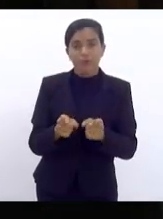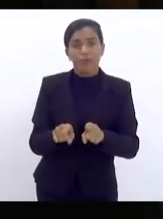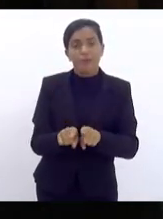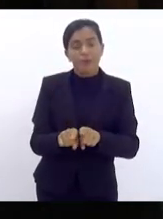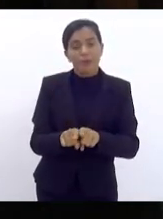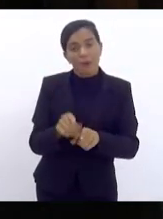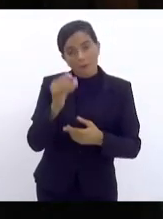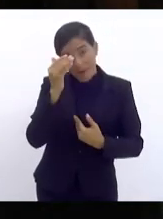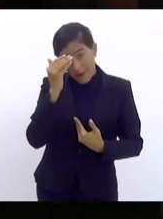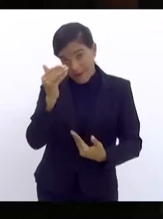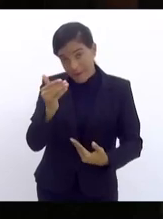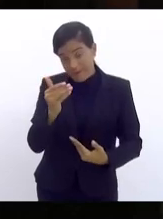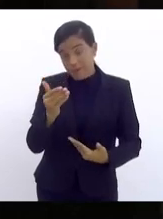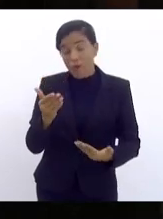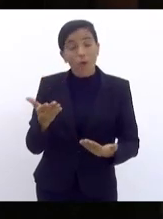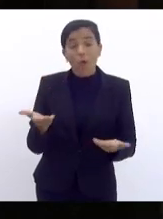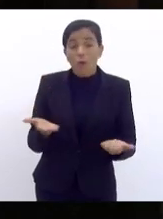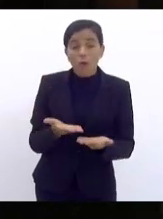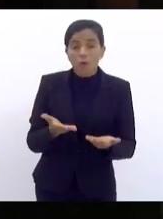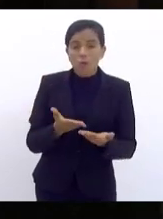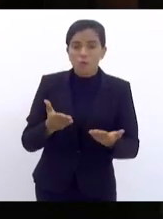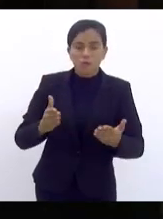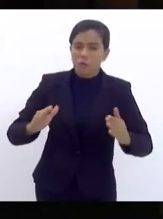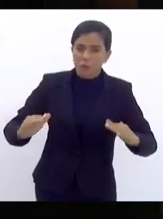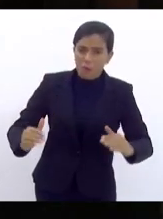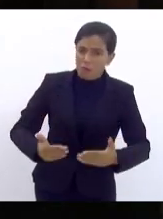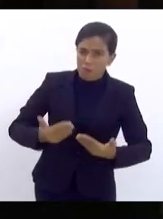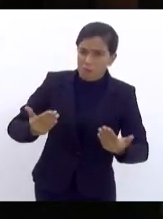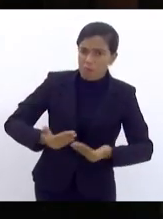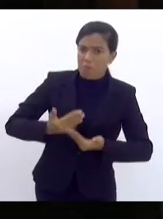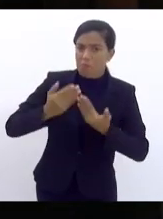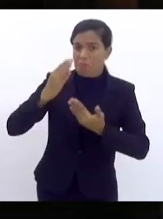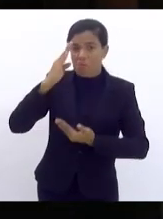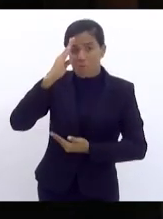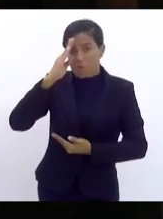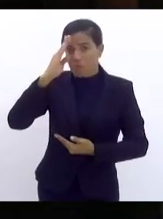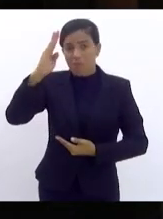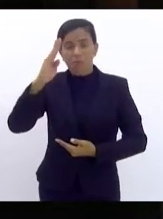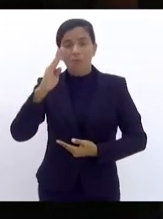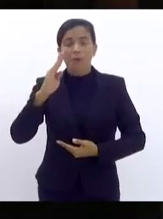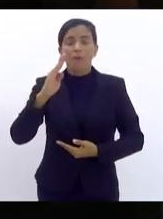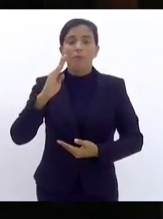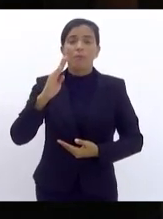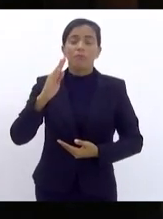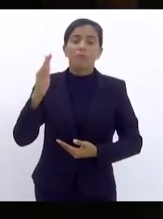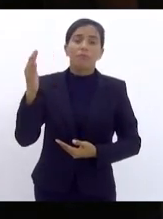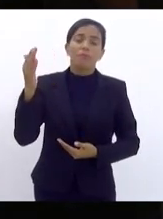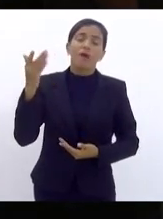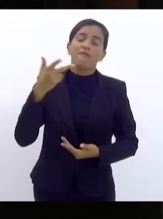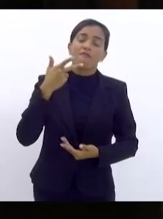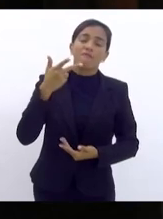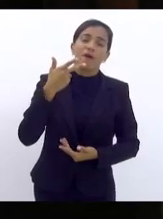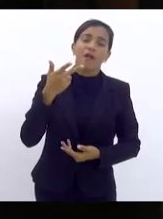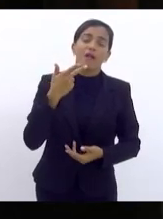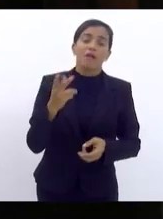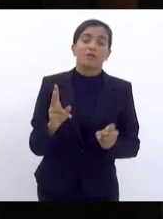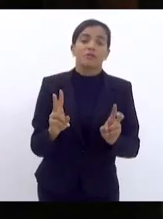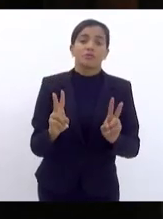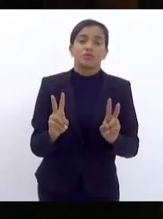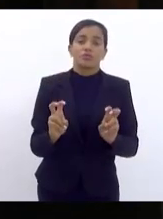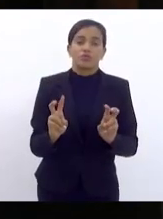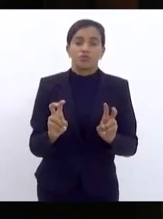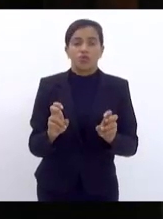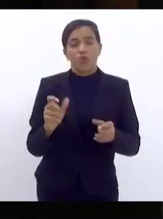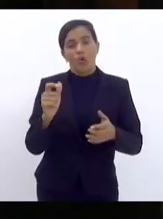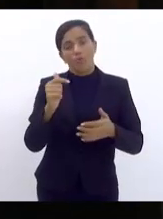motivação maior de estar aqui abrindo o expediente é para poder falar sobre algumas